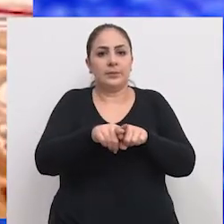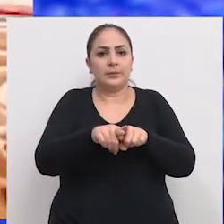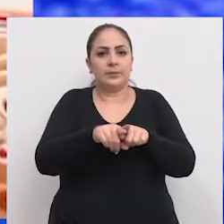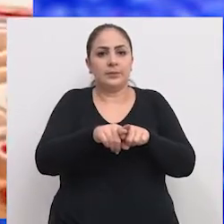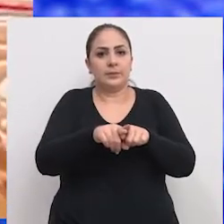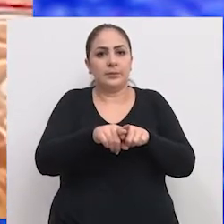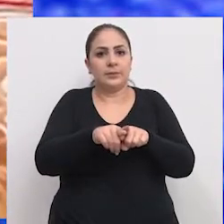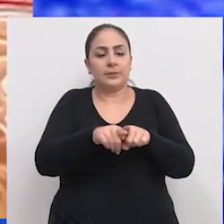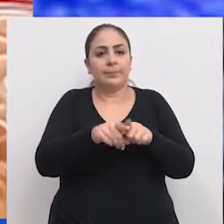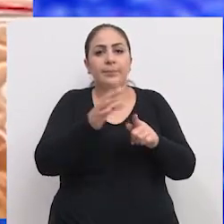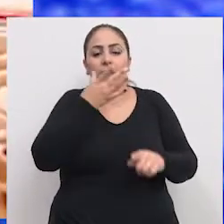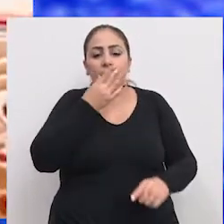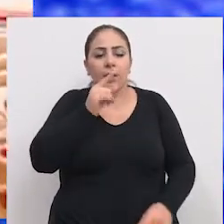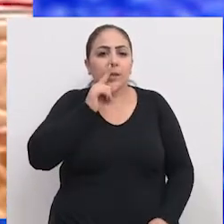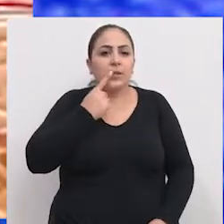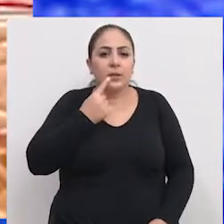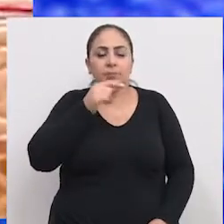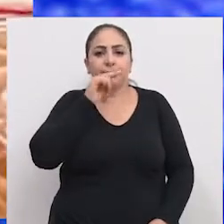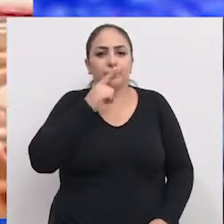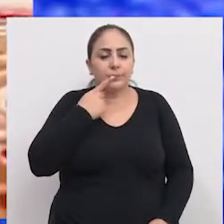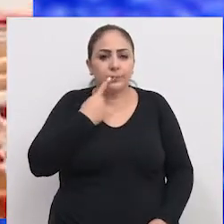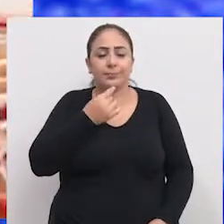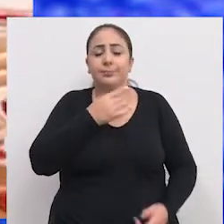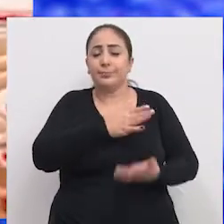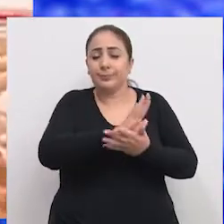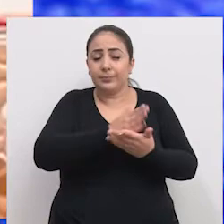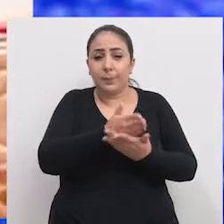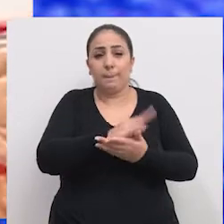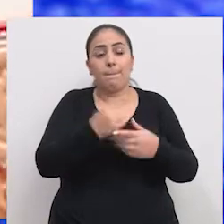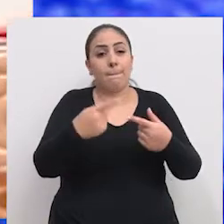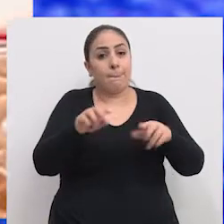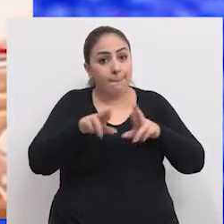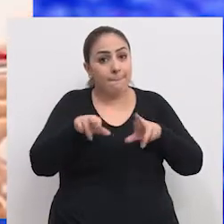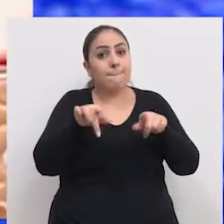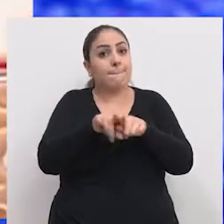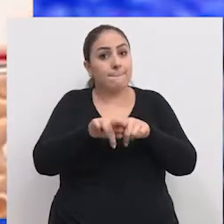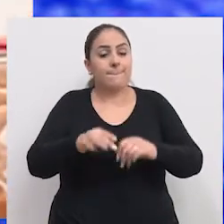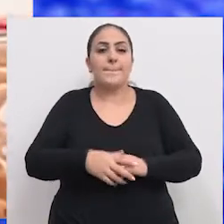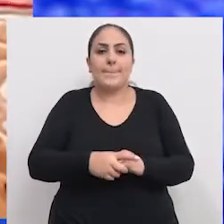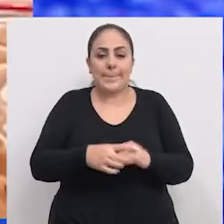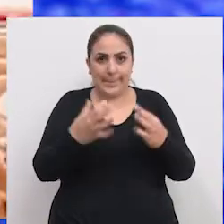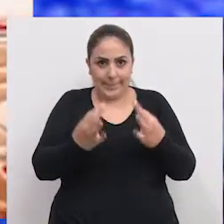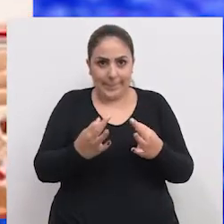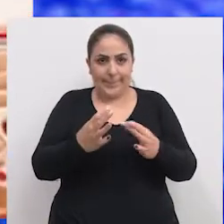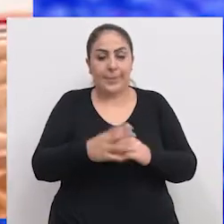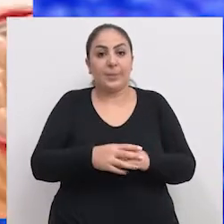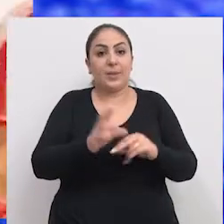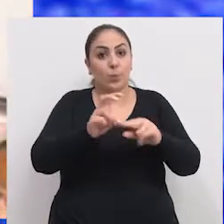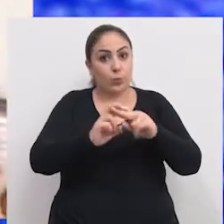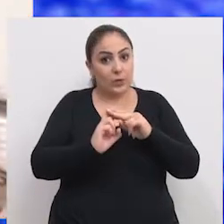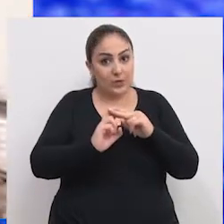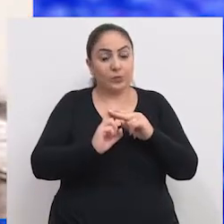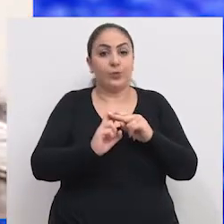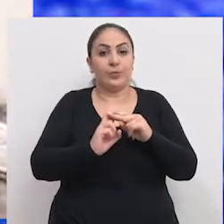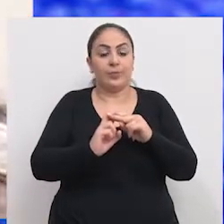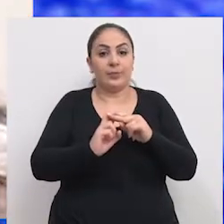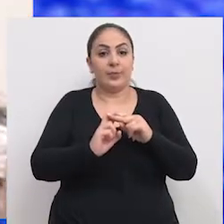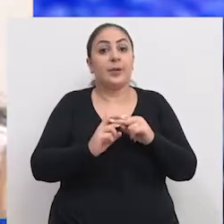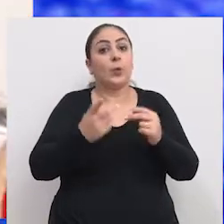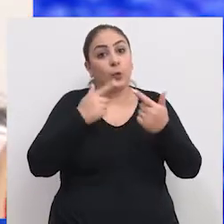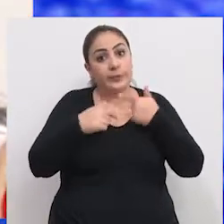salivação, desconforto. Nessa região também, certo? Então,